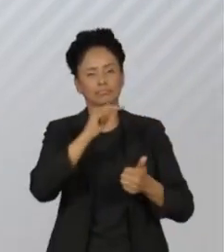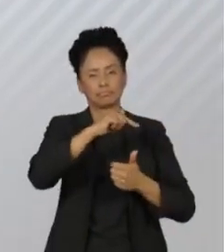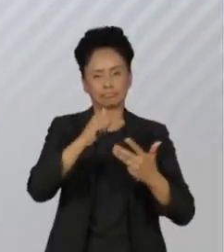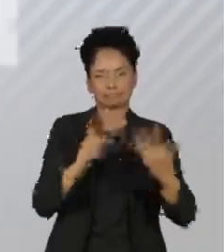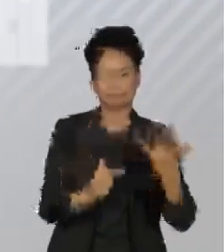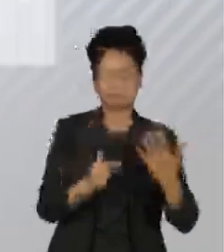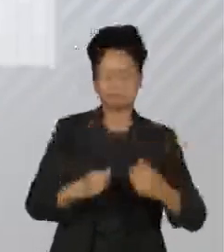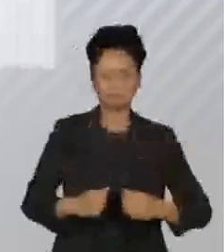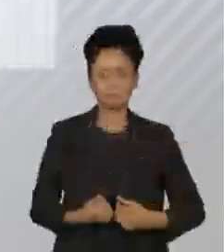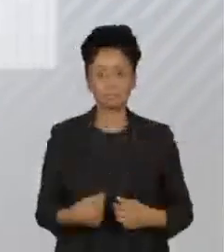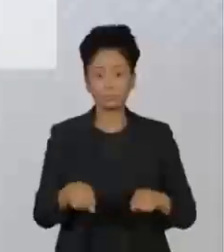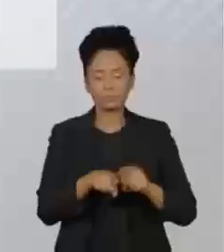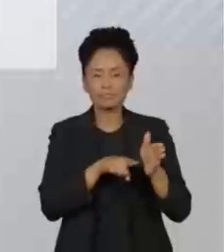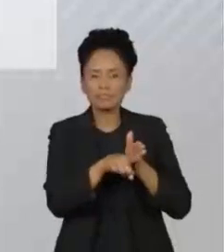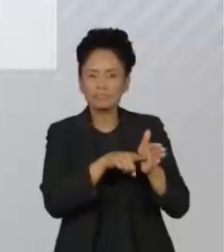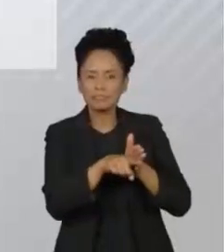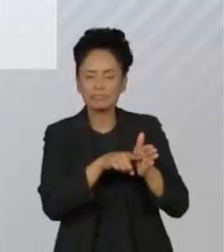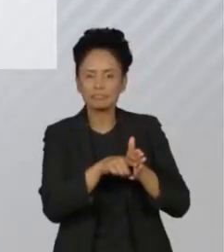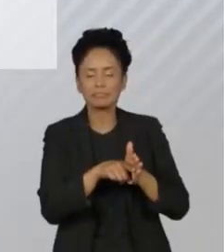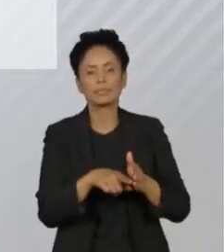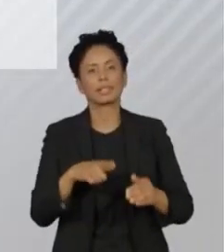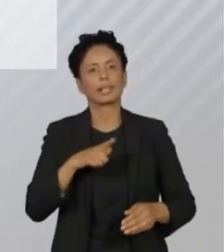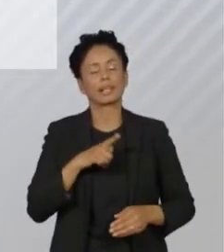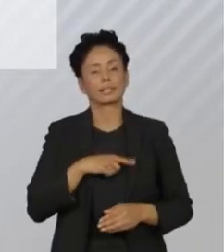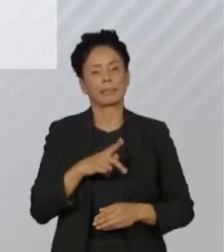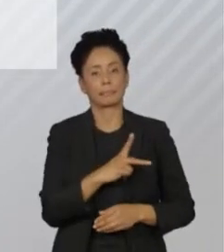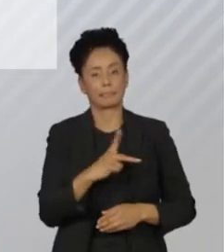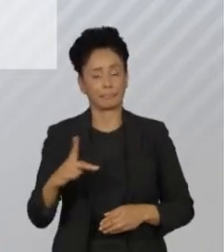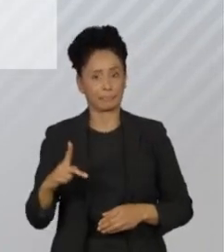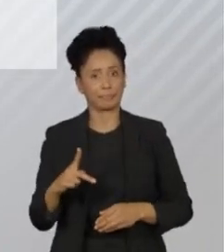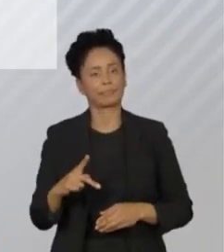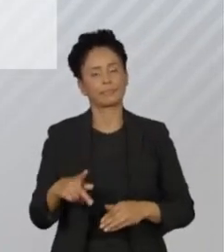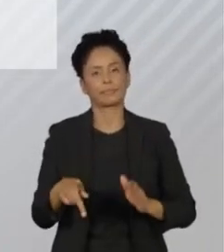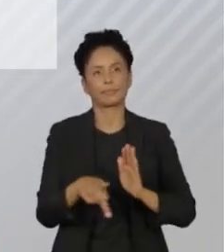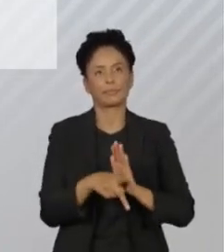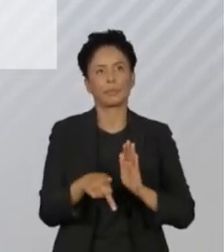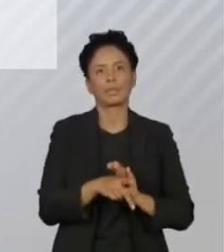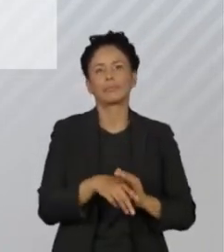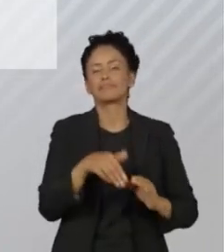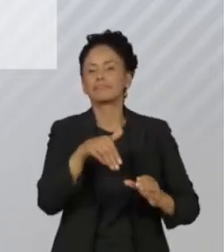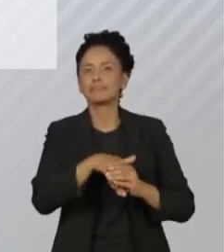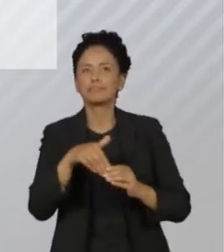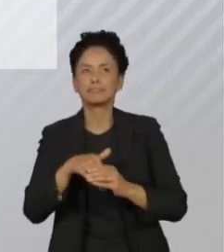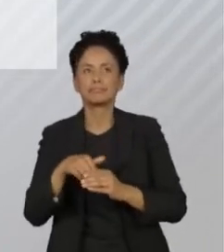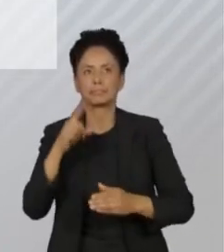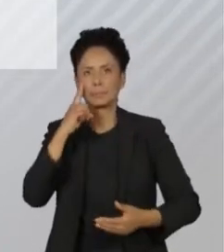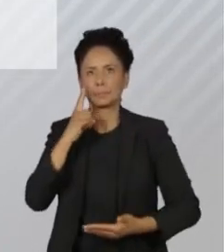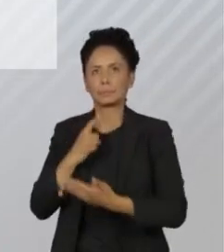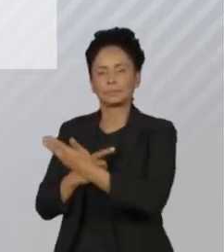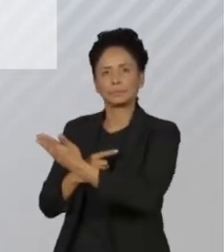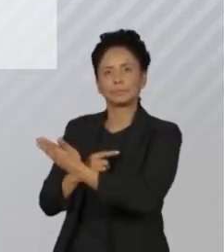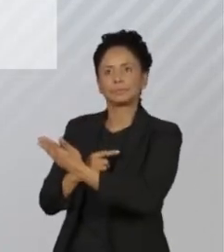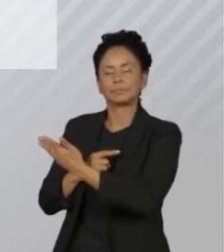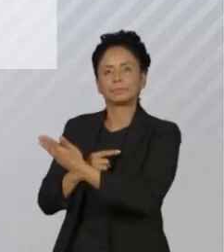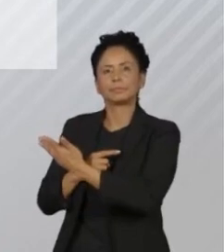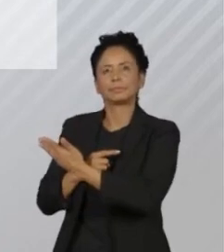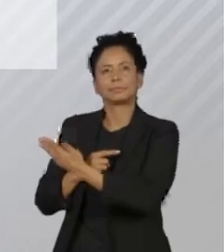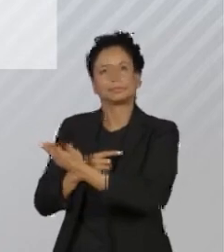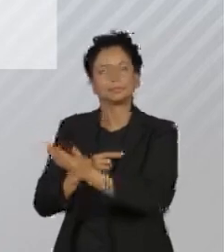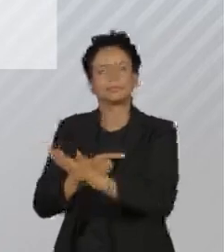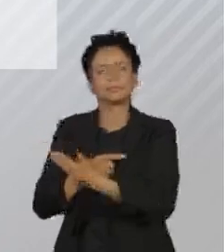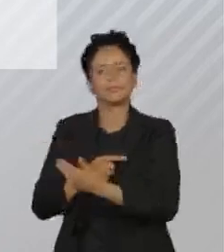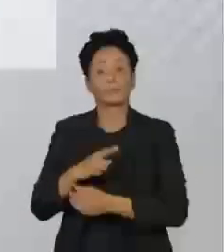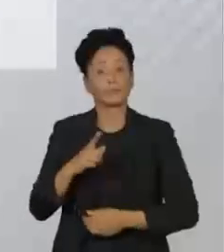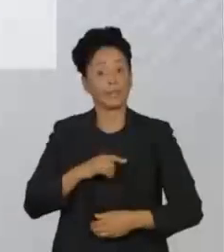pesquisa Genial Quest de intenção de votos para a presidência da República entre os eleitores de Minas mostra queda substancial da